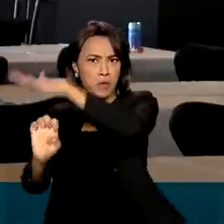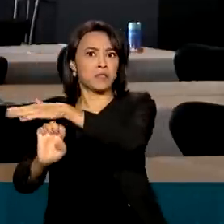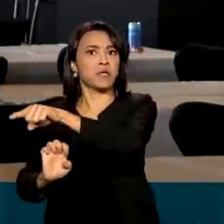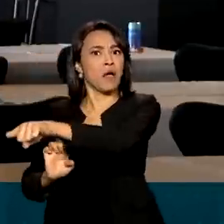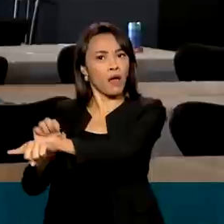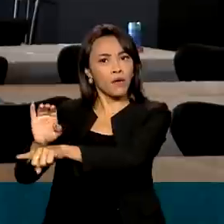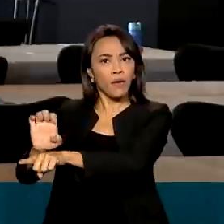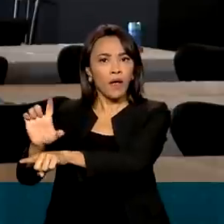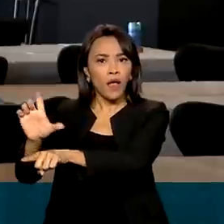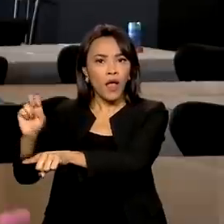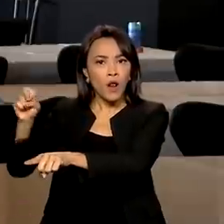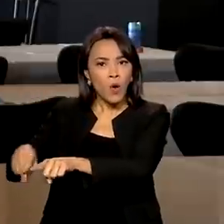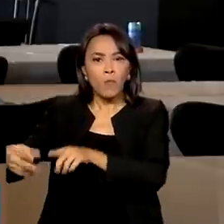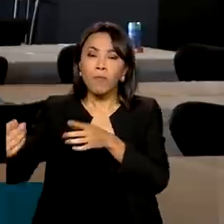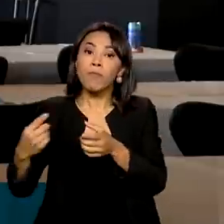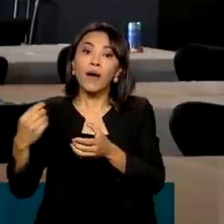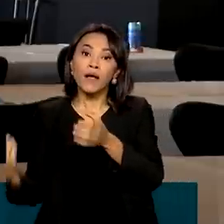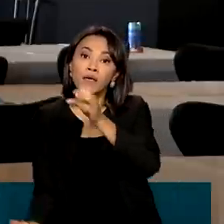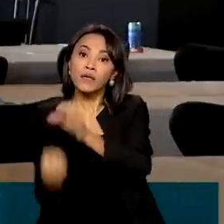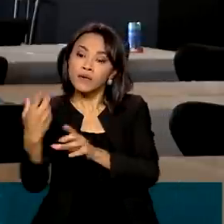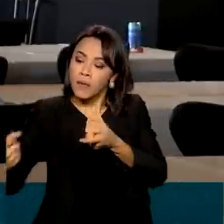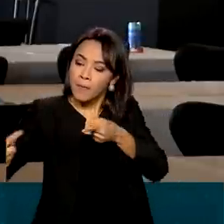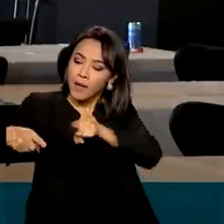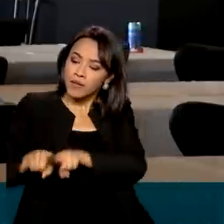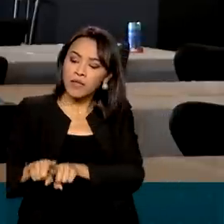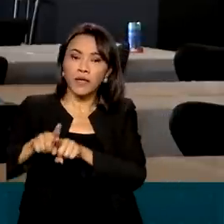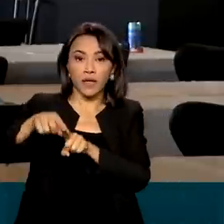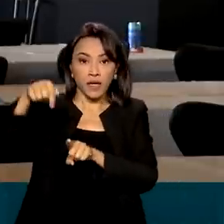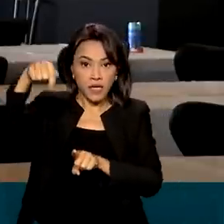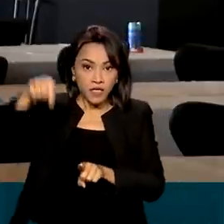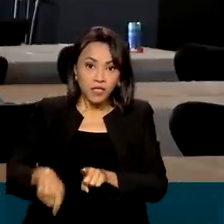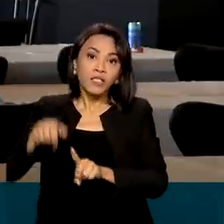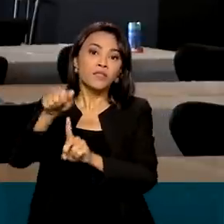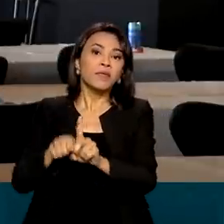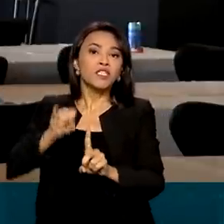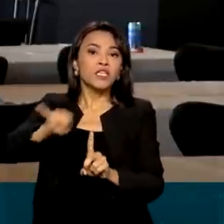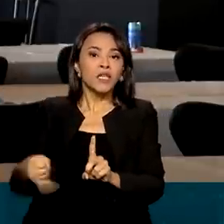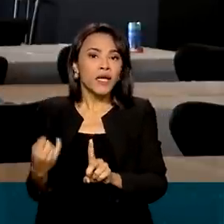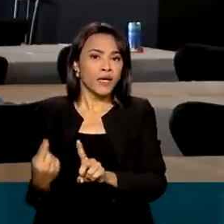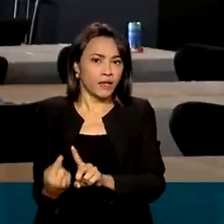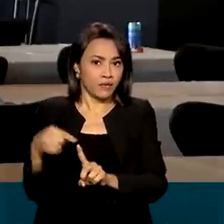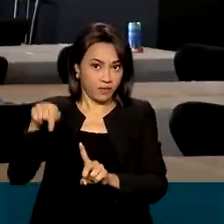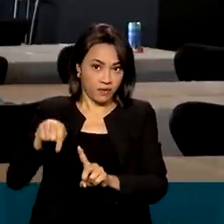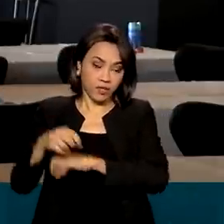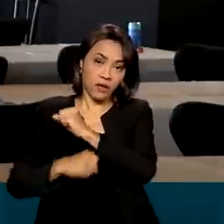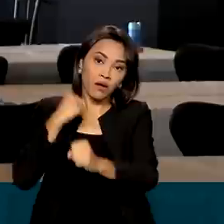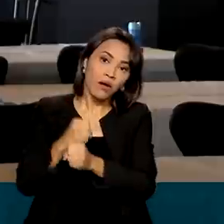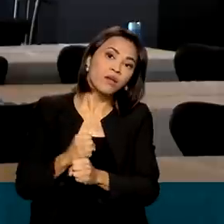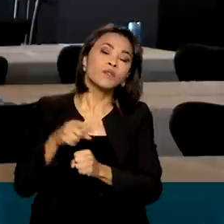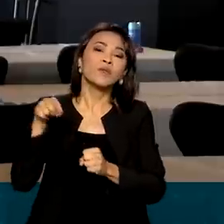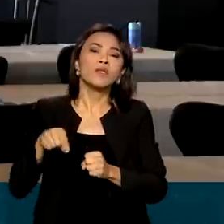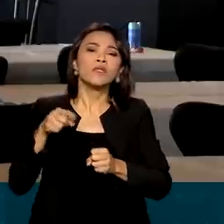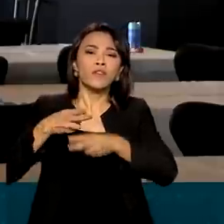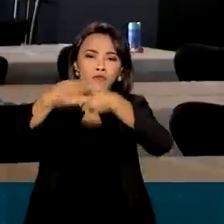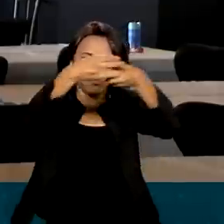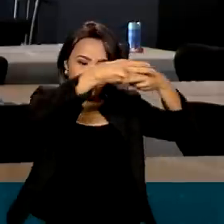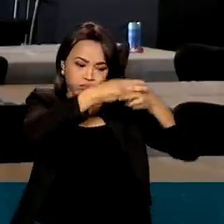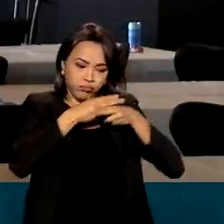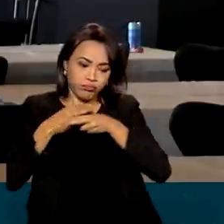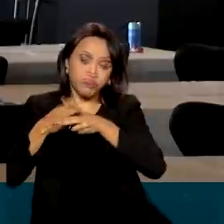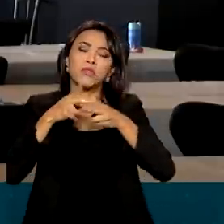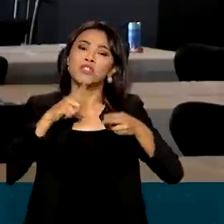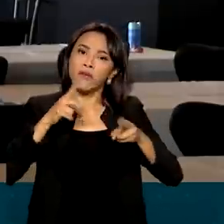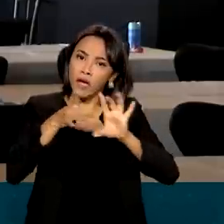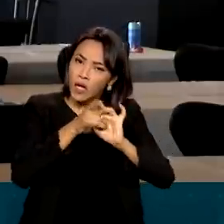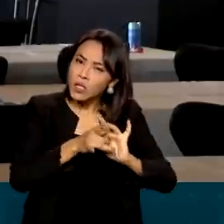estabelecer parcerias. Em janeiro deste ano, os satélites não geostacionários Starlink tiveram autorização da